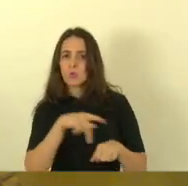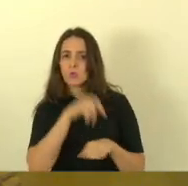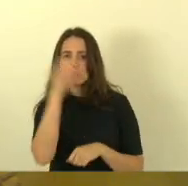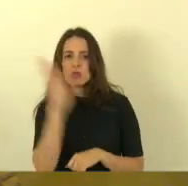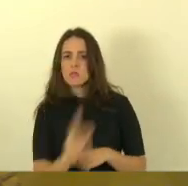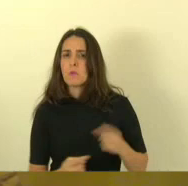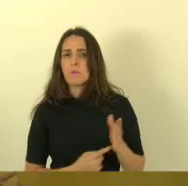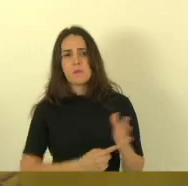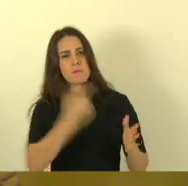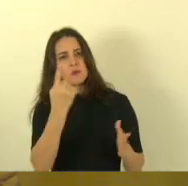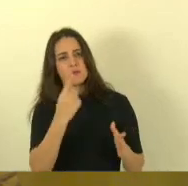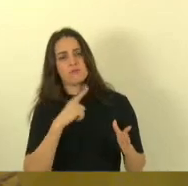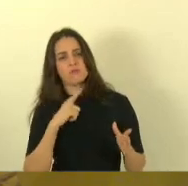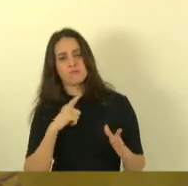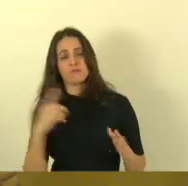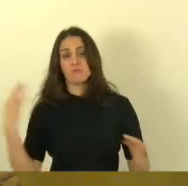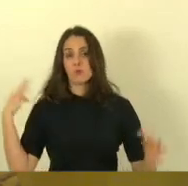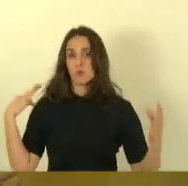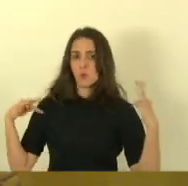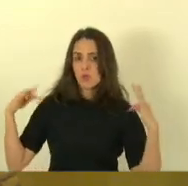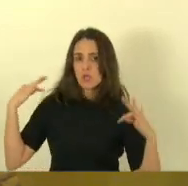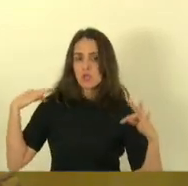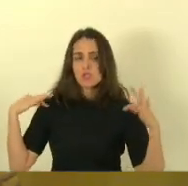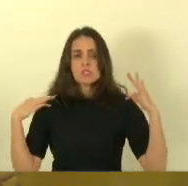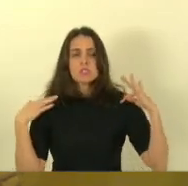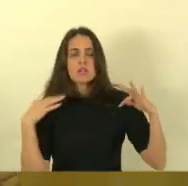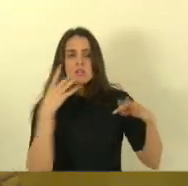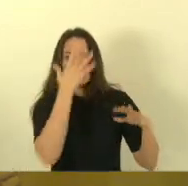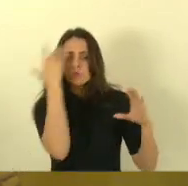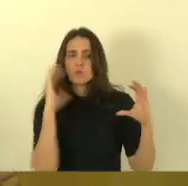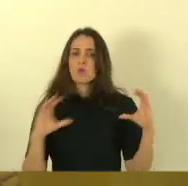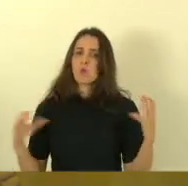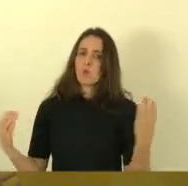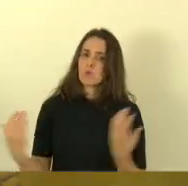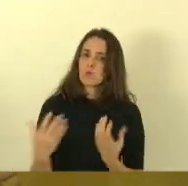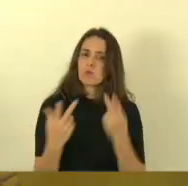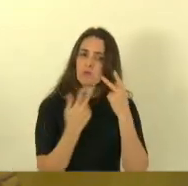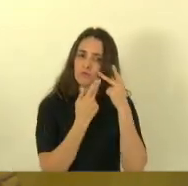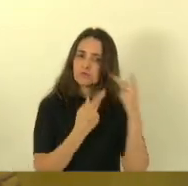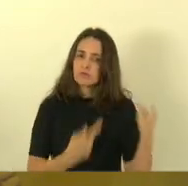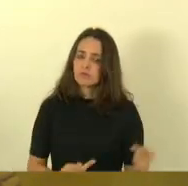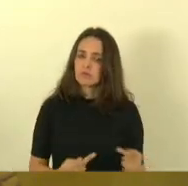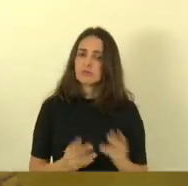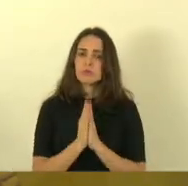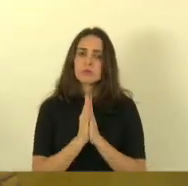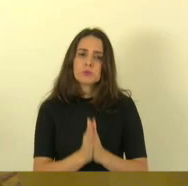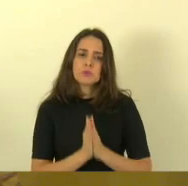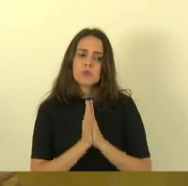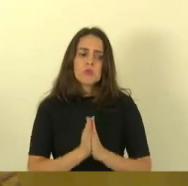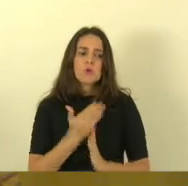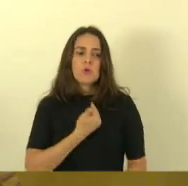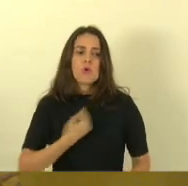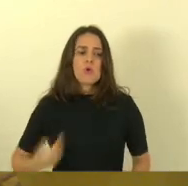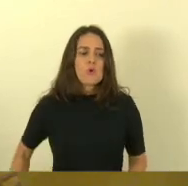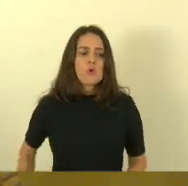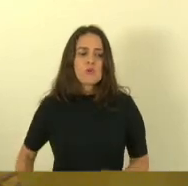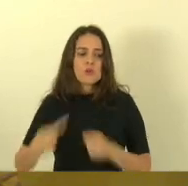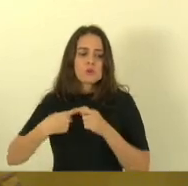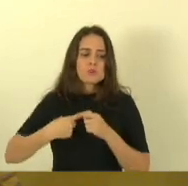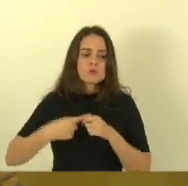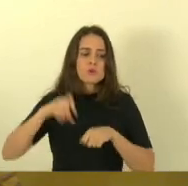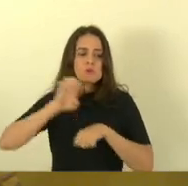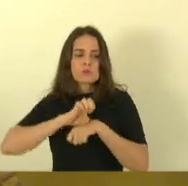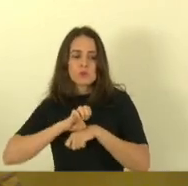uma movimentação de pessoas inclusive da própria comunidade então nós clamamos ao governo municipal ao governo